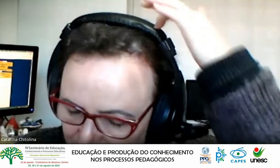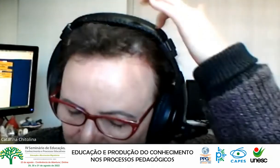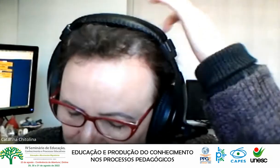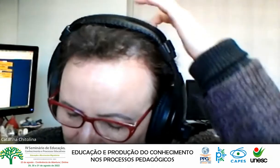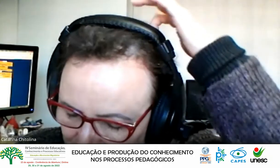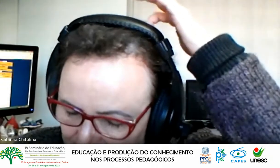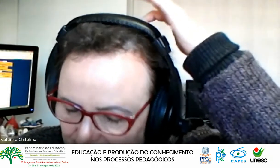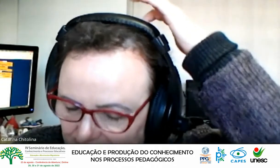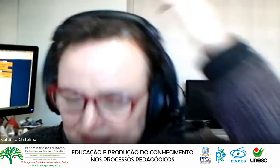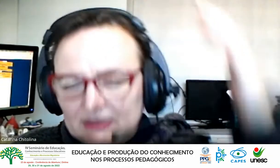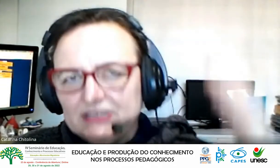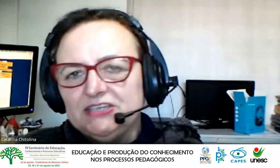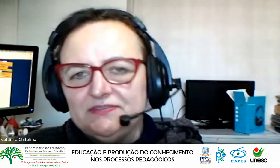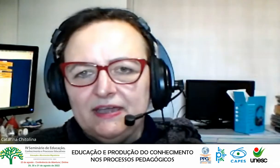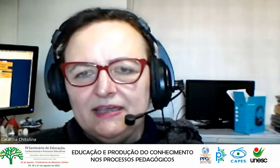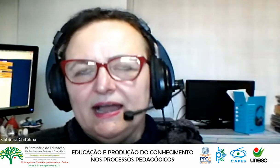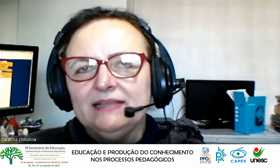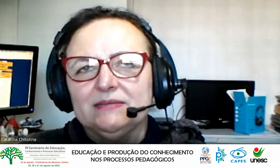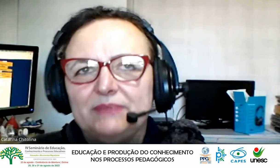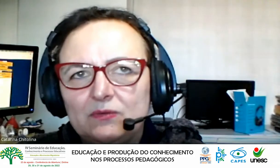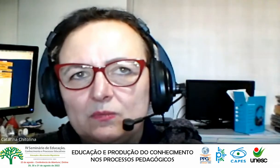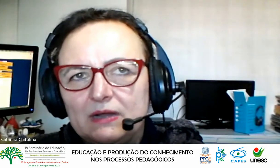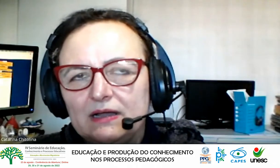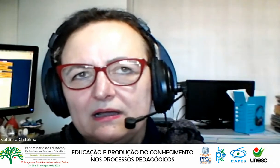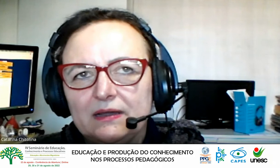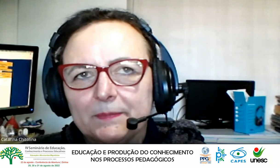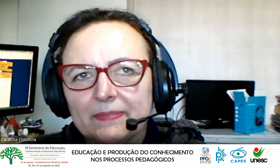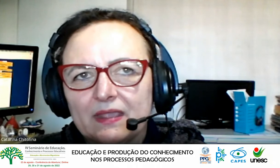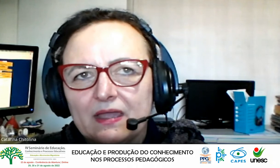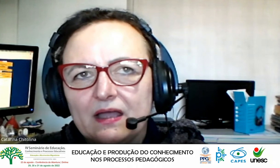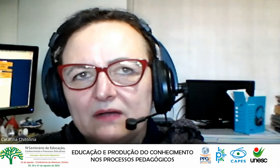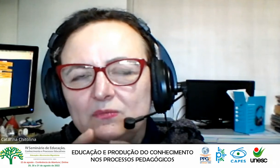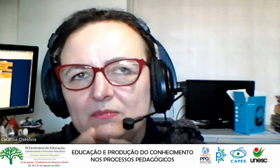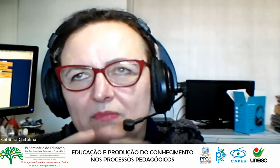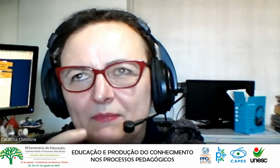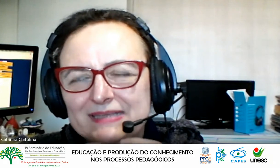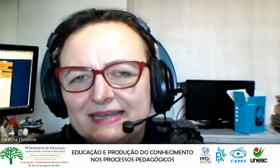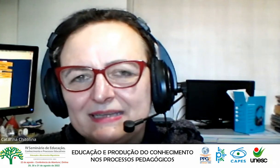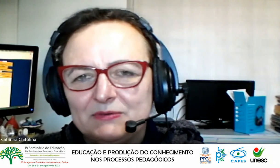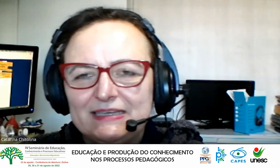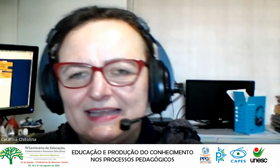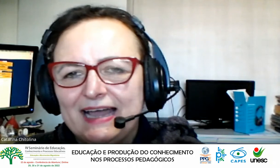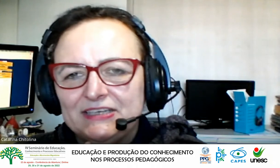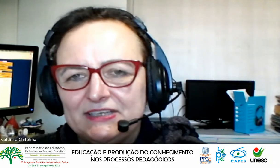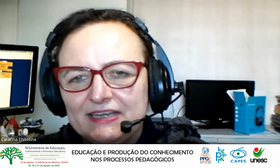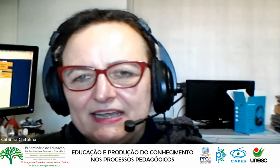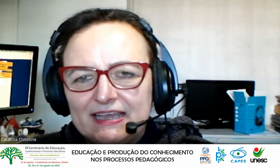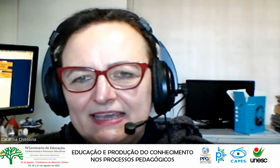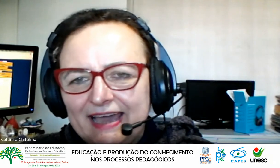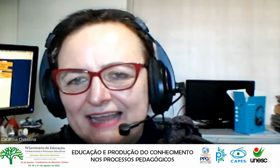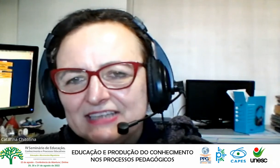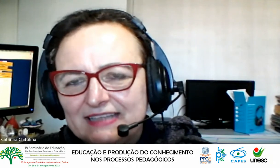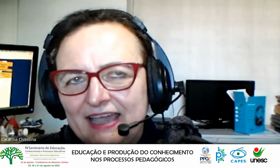Senegales No Brasil Então a gente Vê que há Também Uma Uma certa Mobilidade